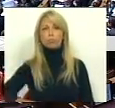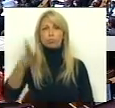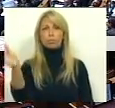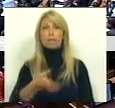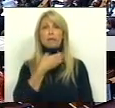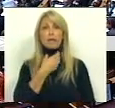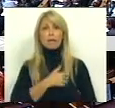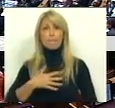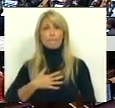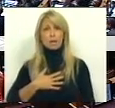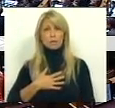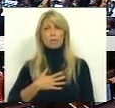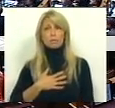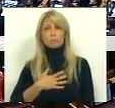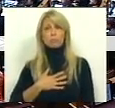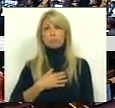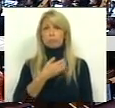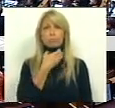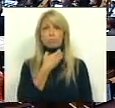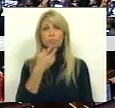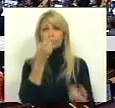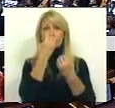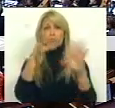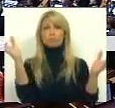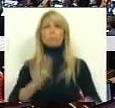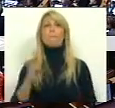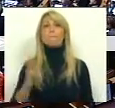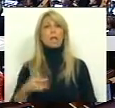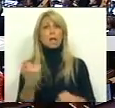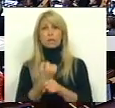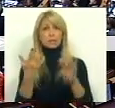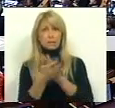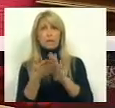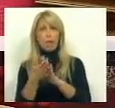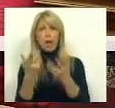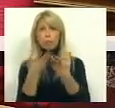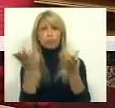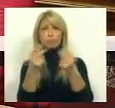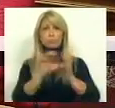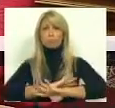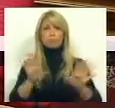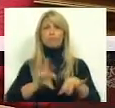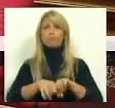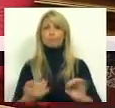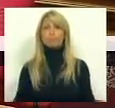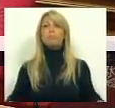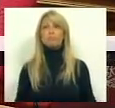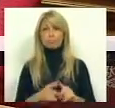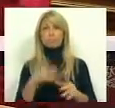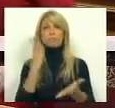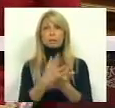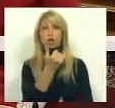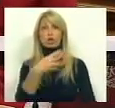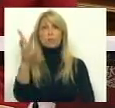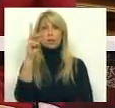empresas e são perdidos milhares de emprego. E portanto até 2013 são 100 mil os